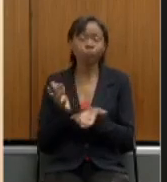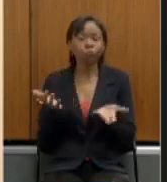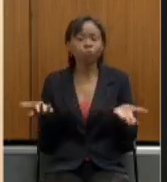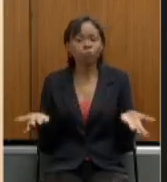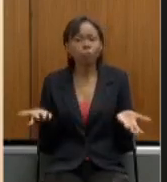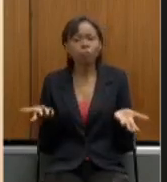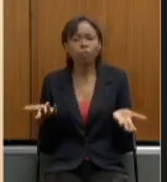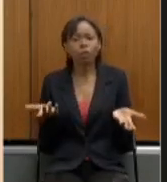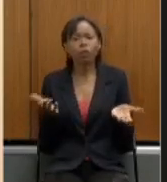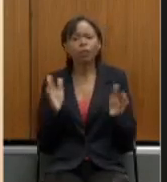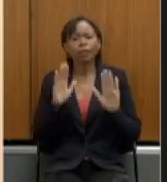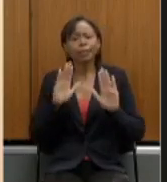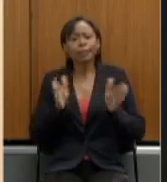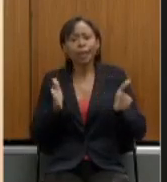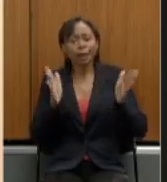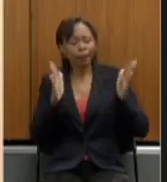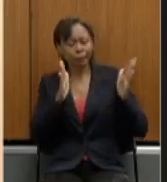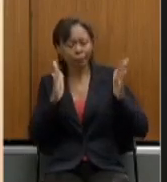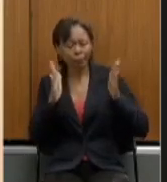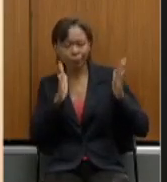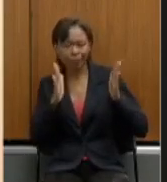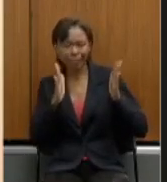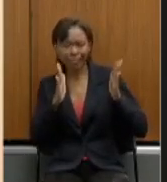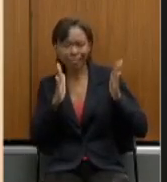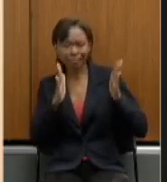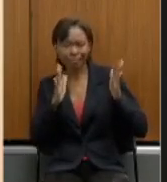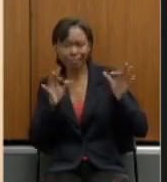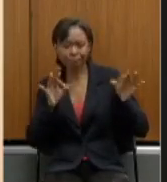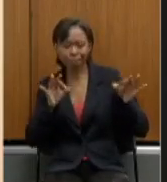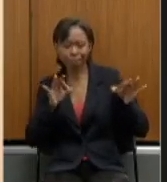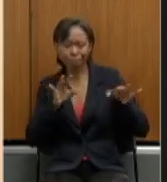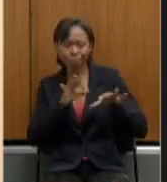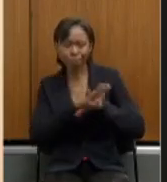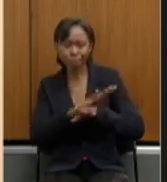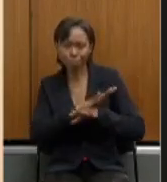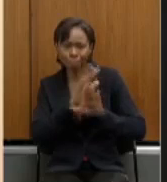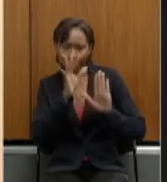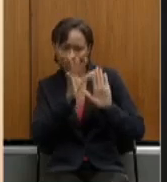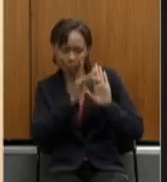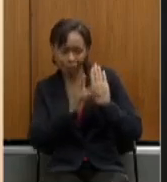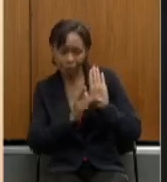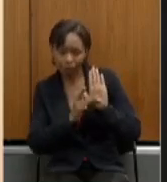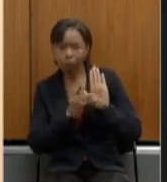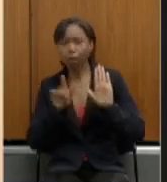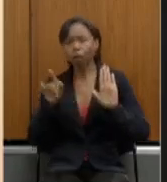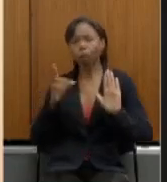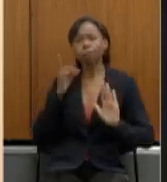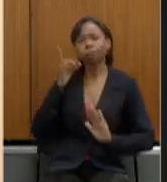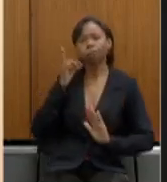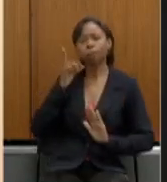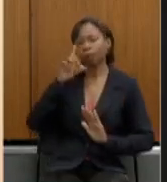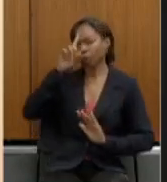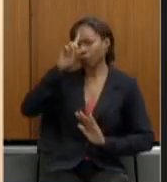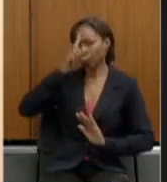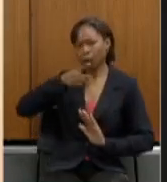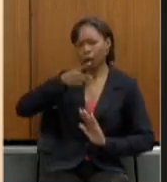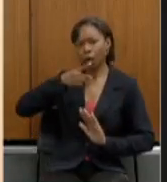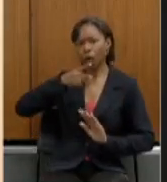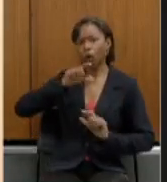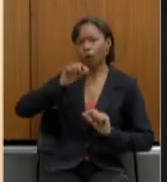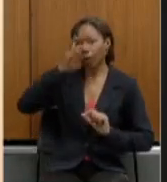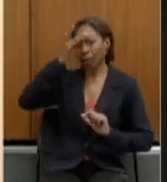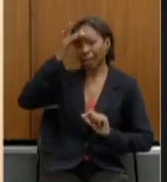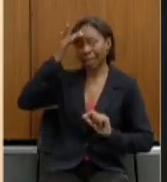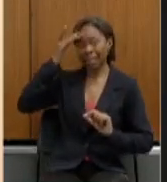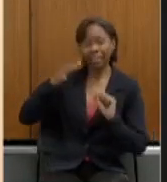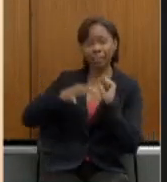chegou o período de trancar a pauta a deputada empetrou o mandado de segurança e obteve eliminar aqui no Tribunal